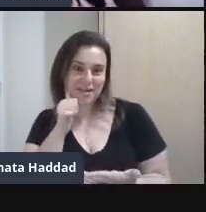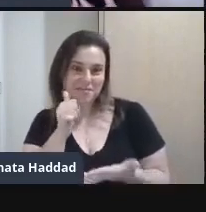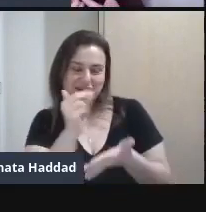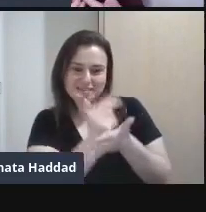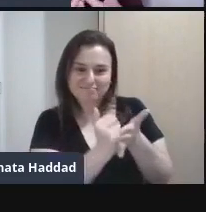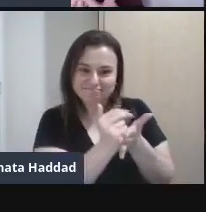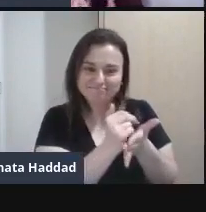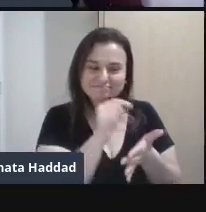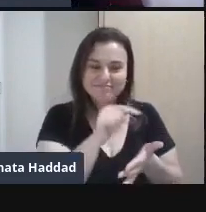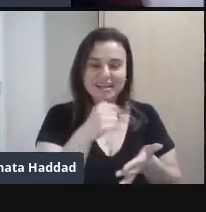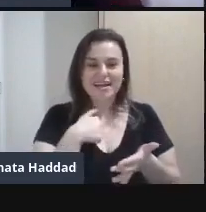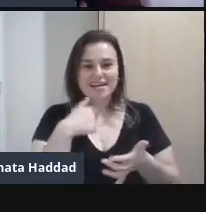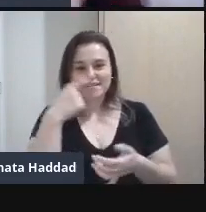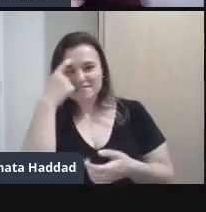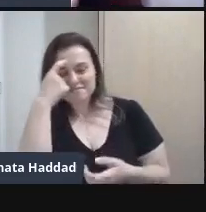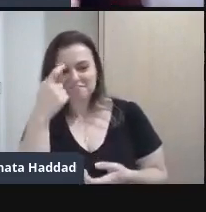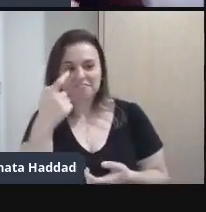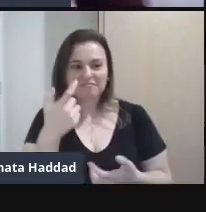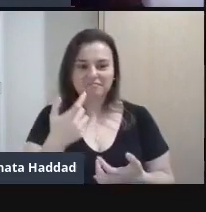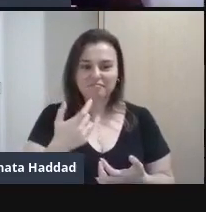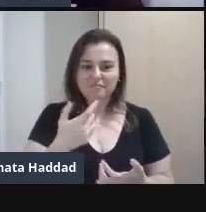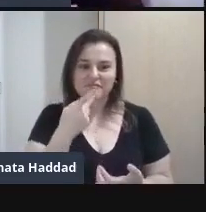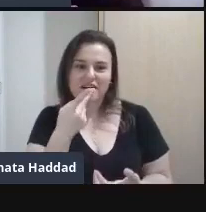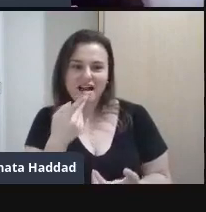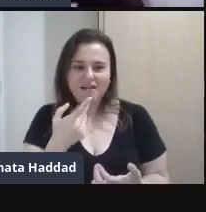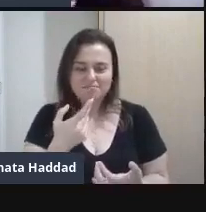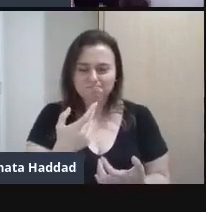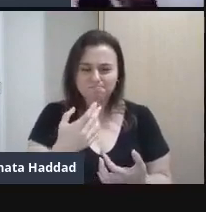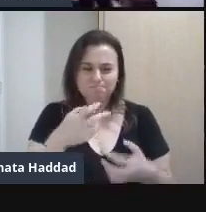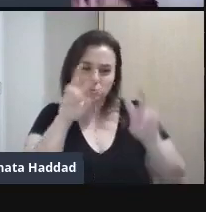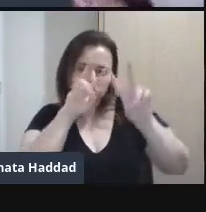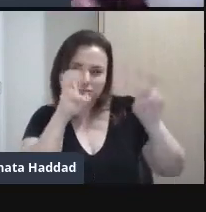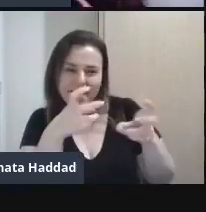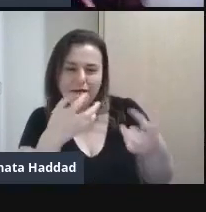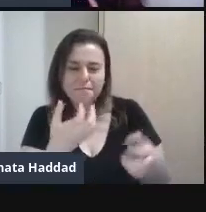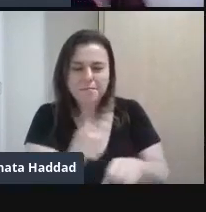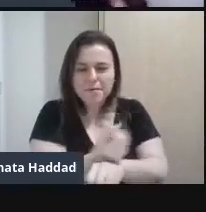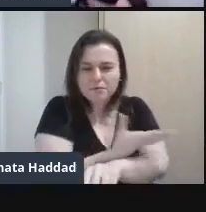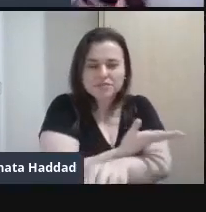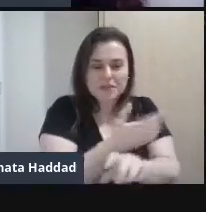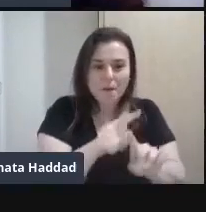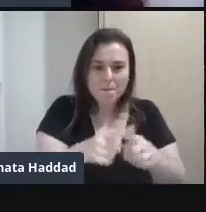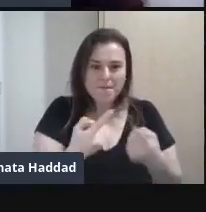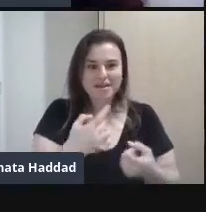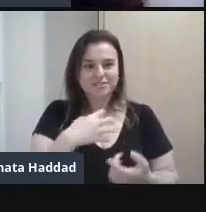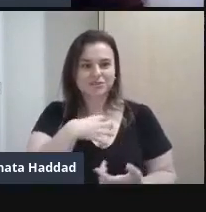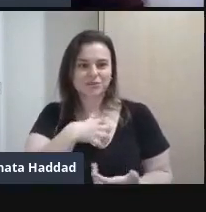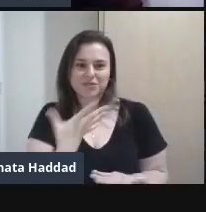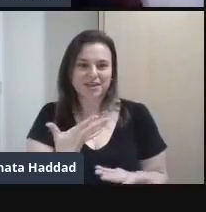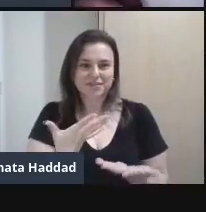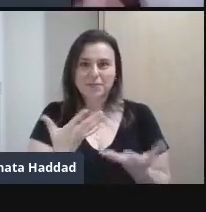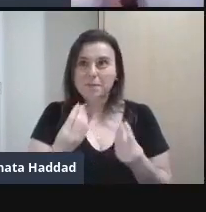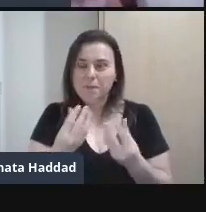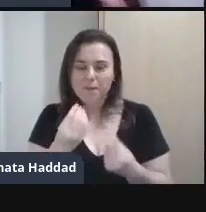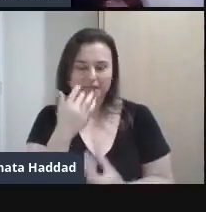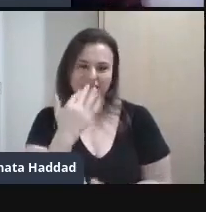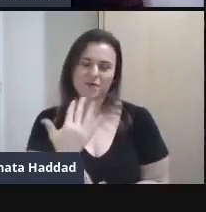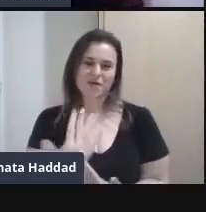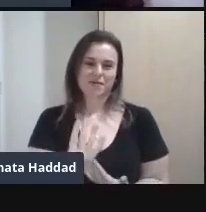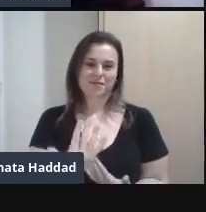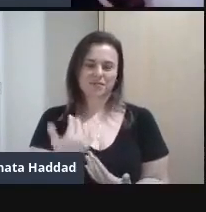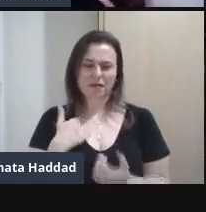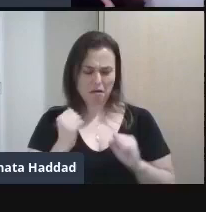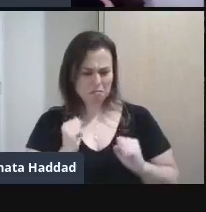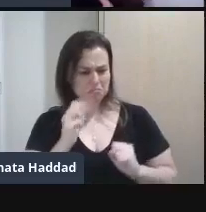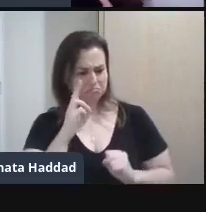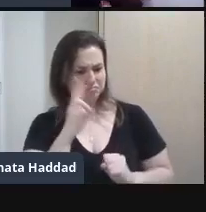um tema De uma emoção Realmente Latejante Ali Mas de uma forma Com muita cor Você poderia olhar E falar assim